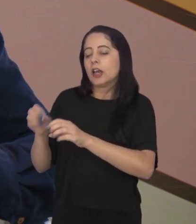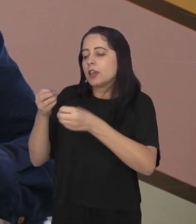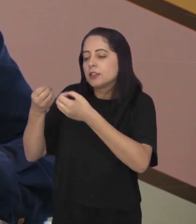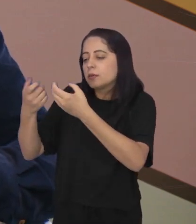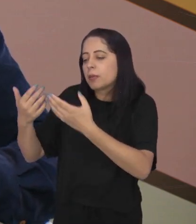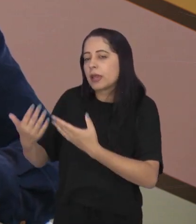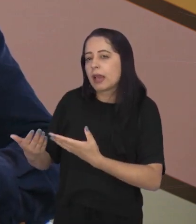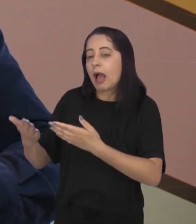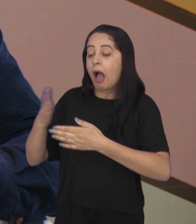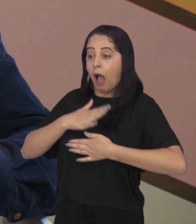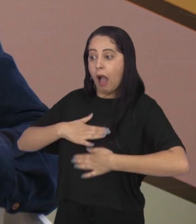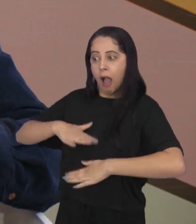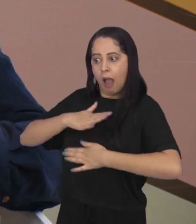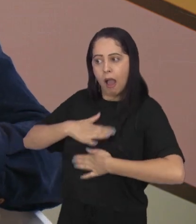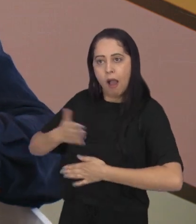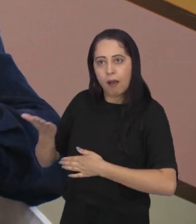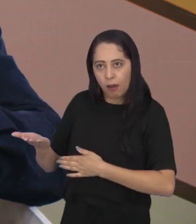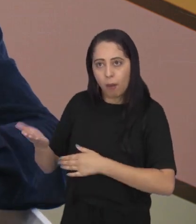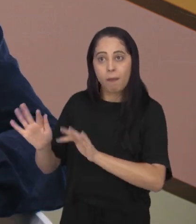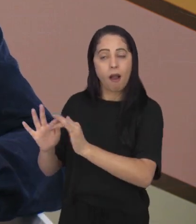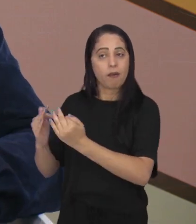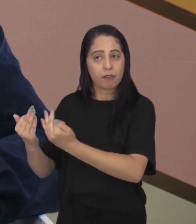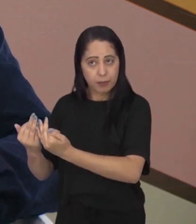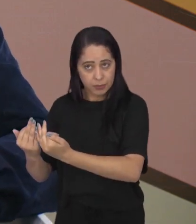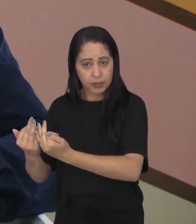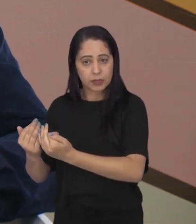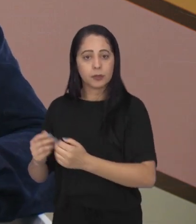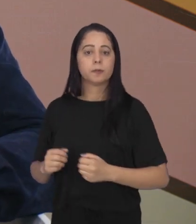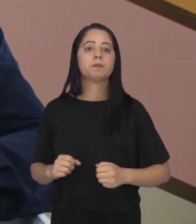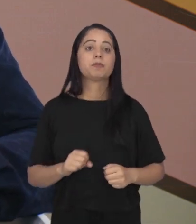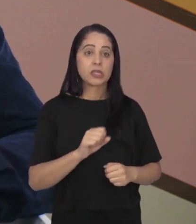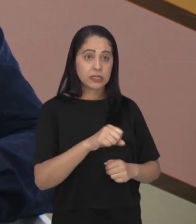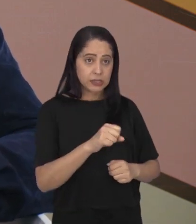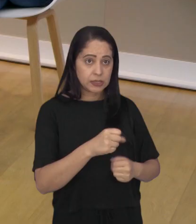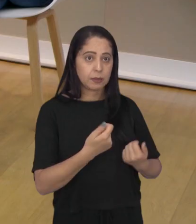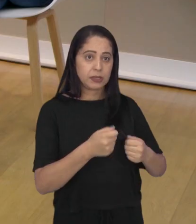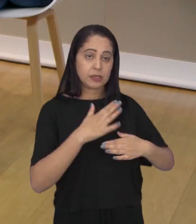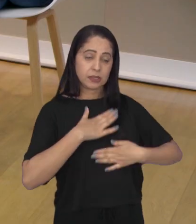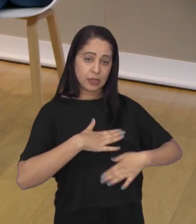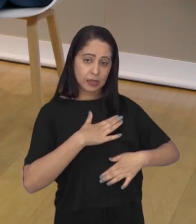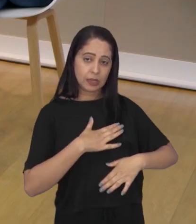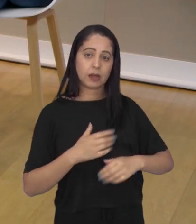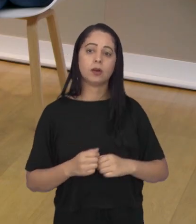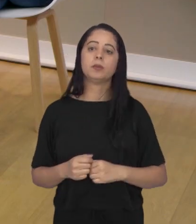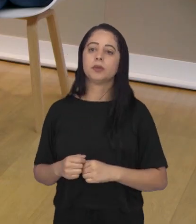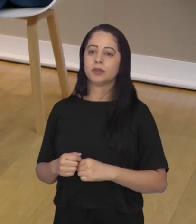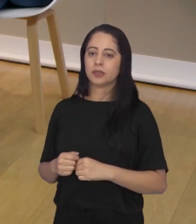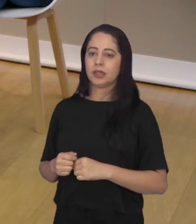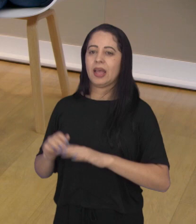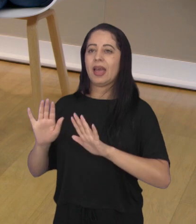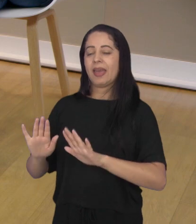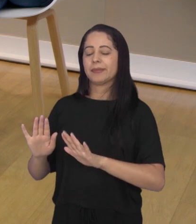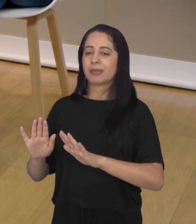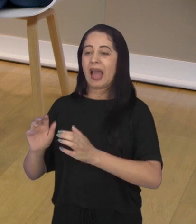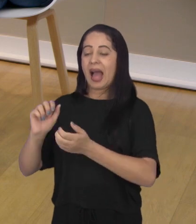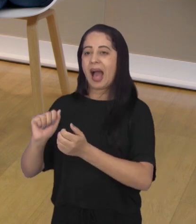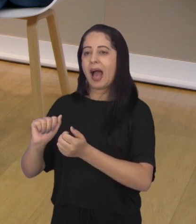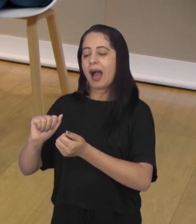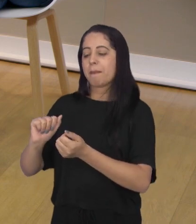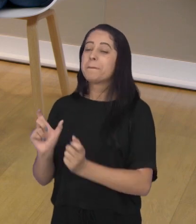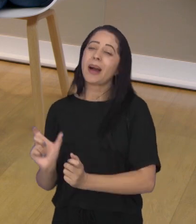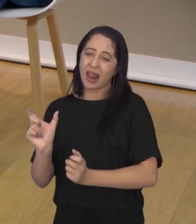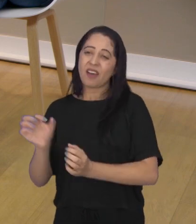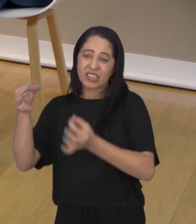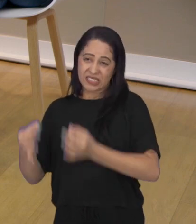ali, pra tentar, já trazer ela... Tranquilizar. Sim. Acho que adaptar é a palavra